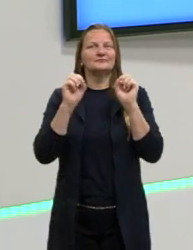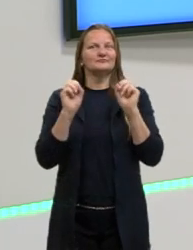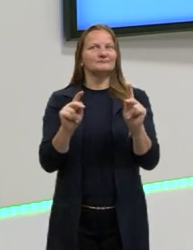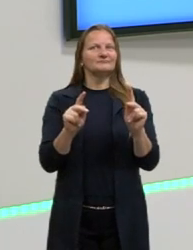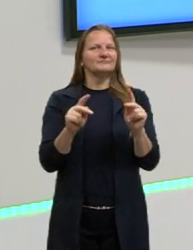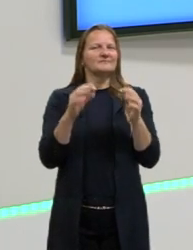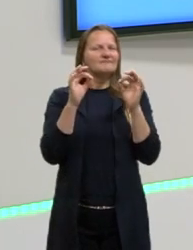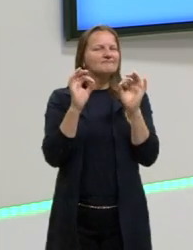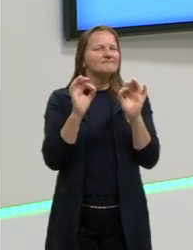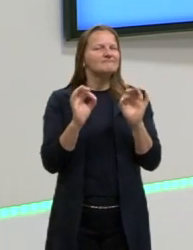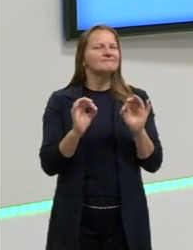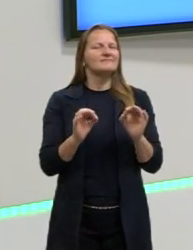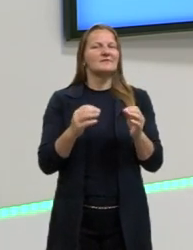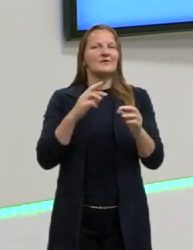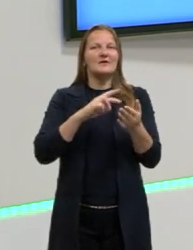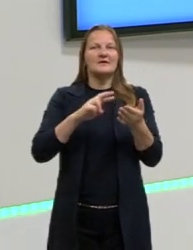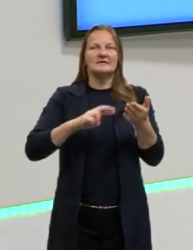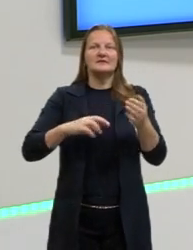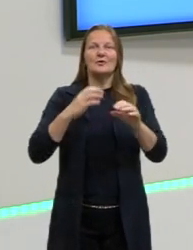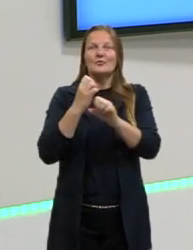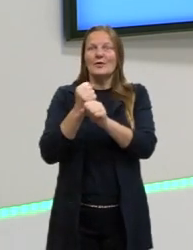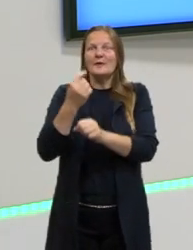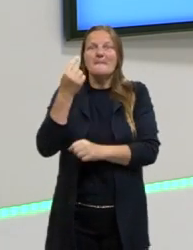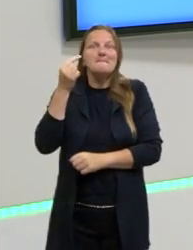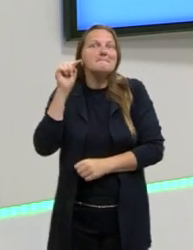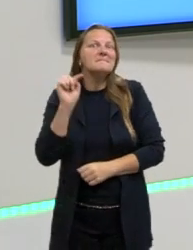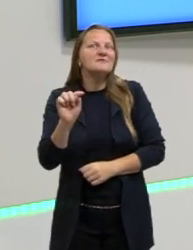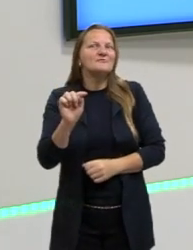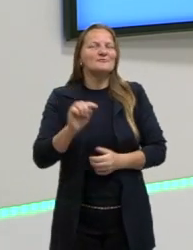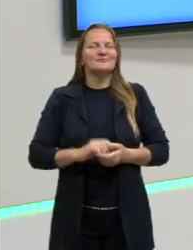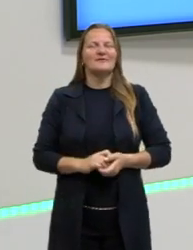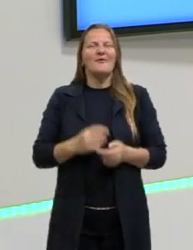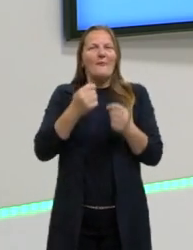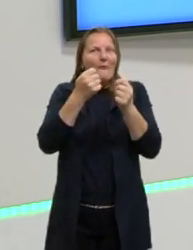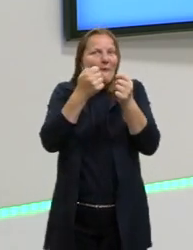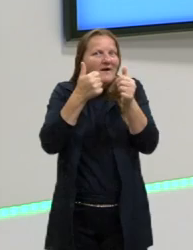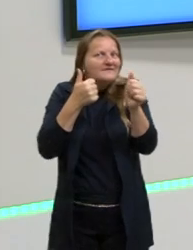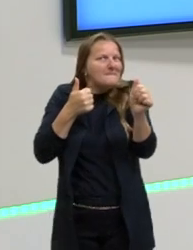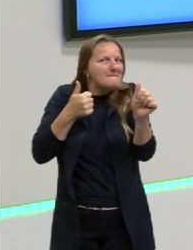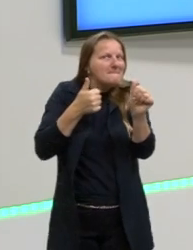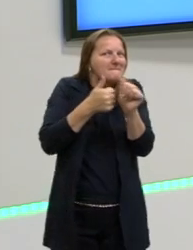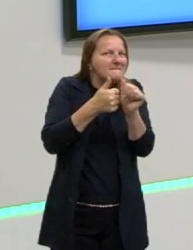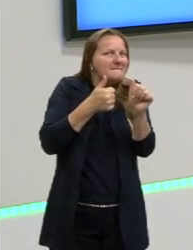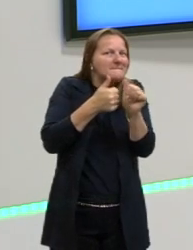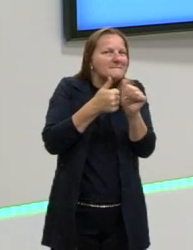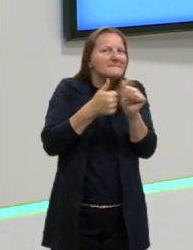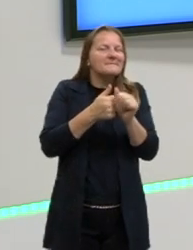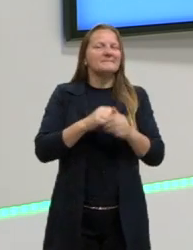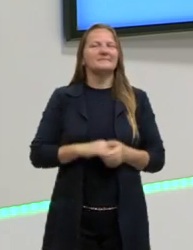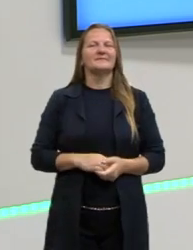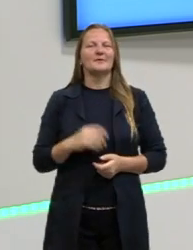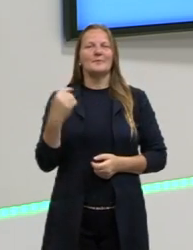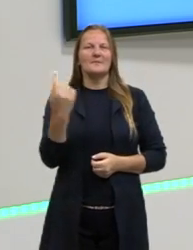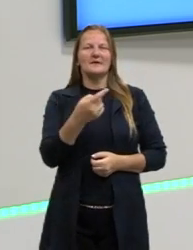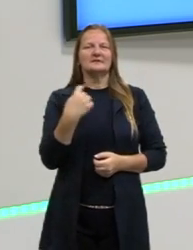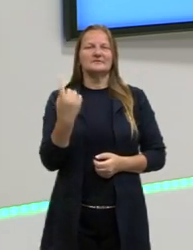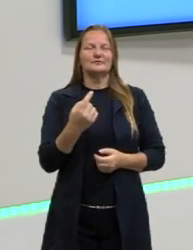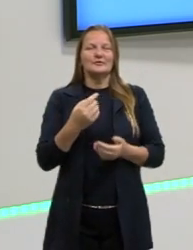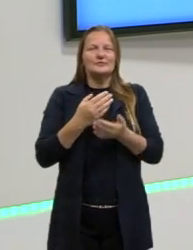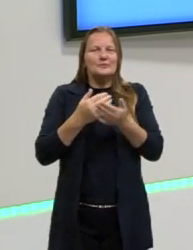certinho, para a nossa redação nota mil, que já está chegando o ENEM, mas a gente está aqui para